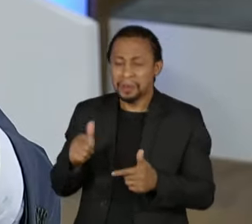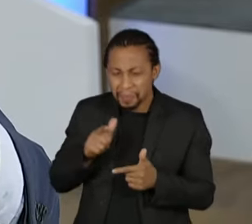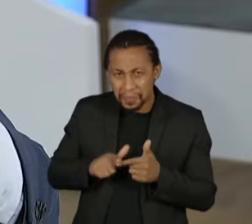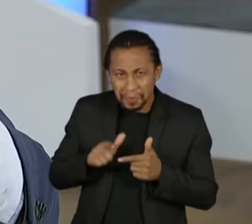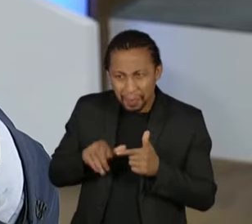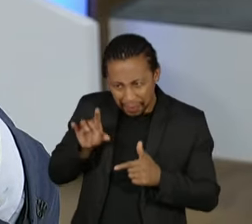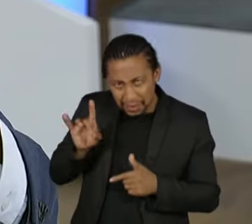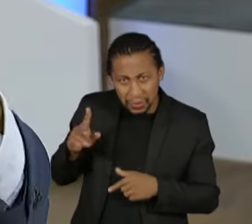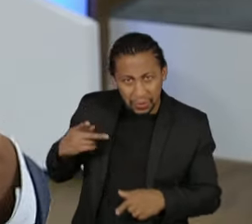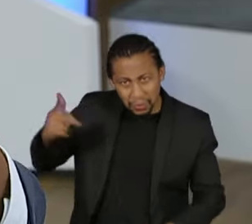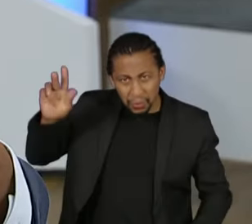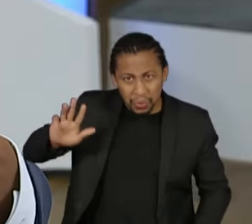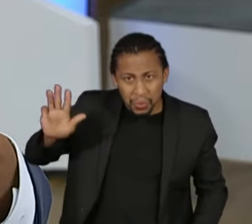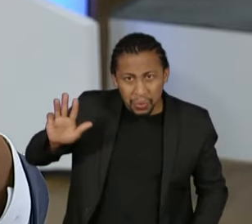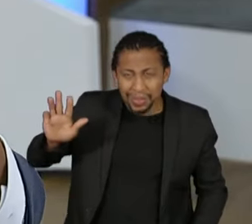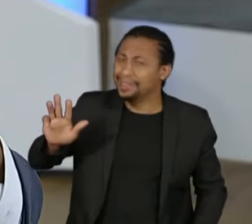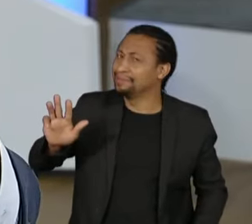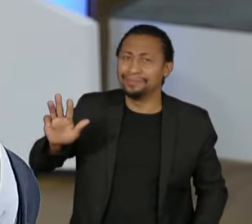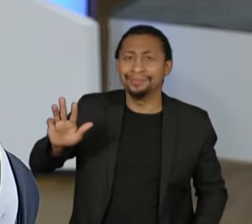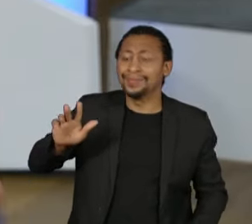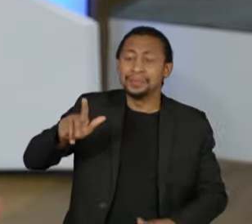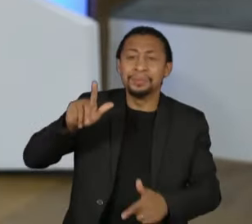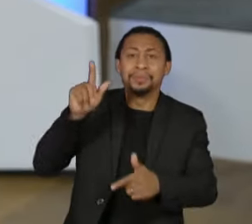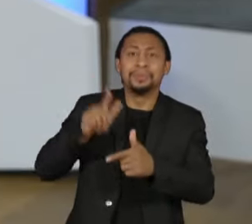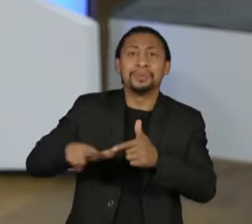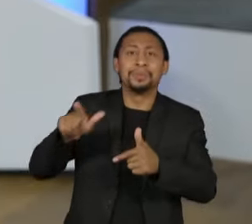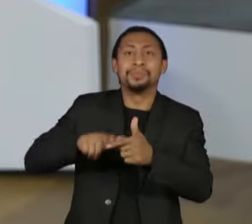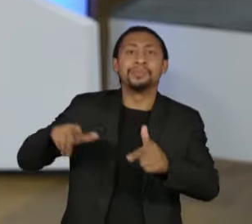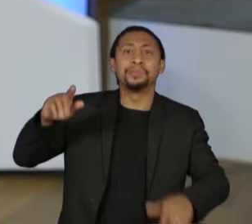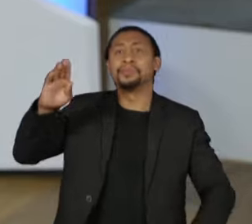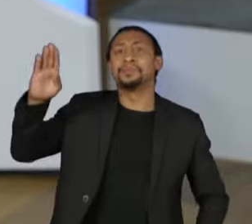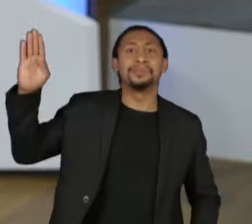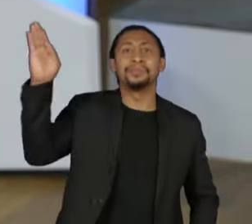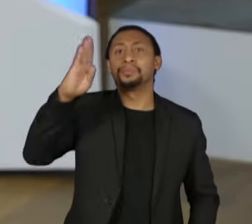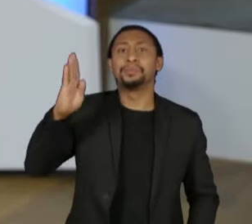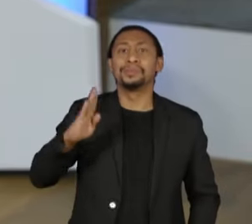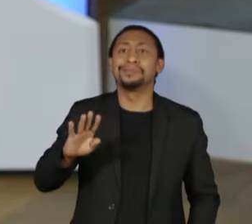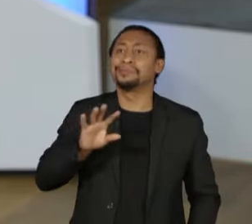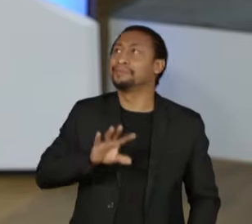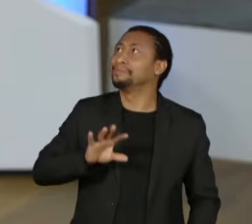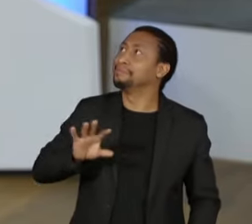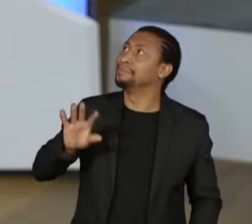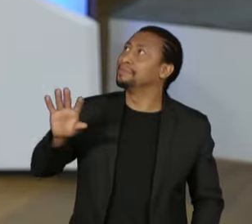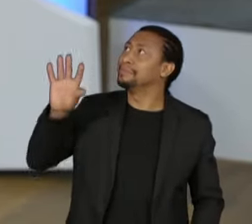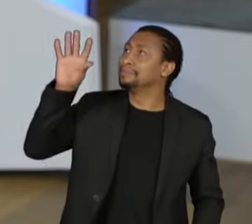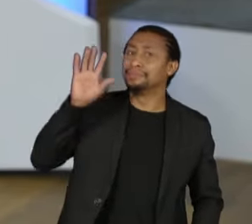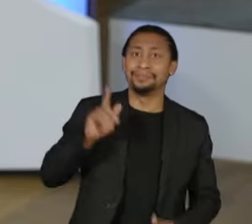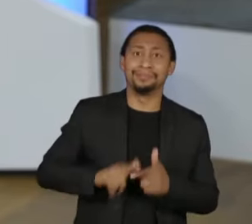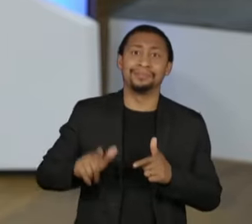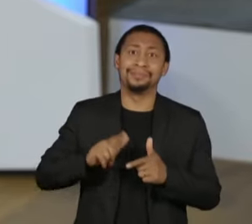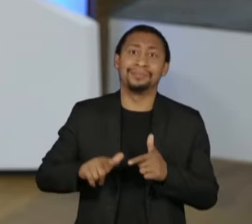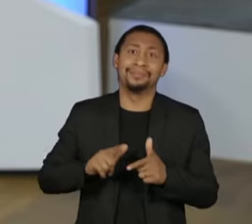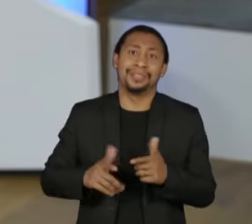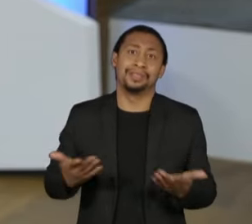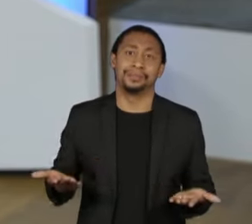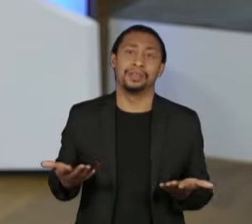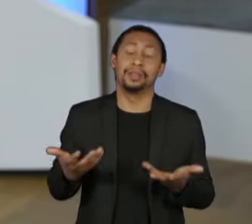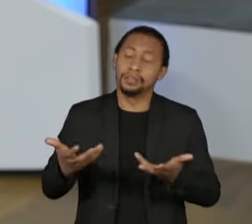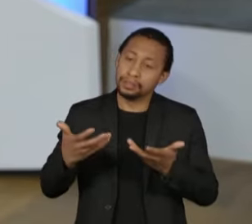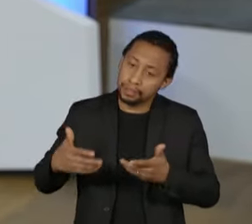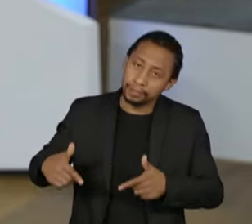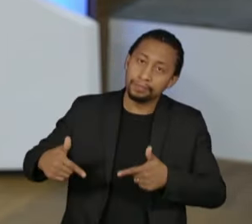do Brasil, do Brasil. Então, é nisso que estamos apostando e eu acho que sim teremos